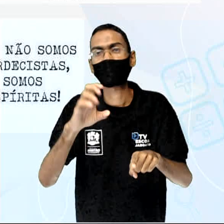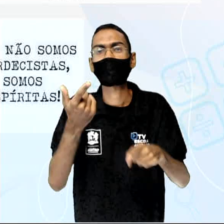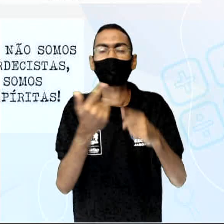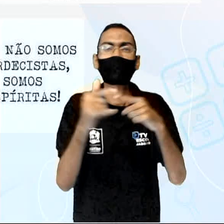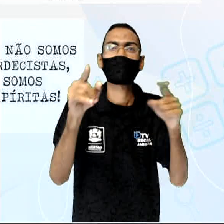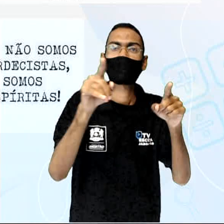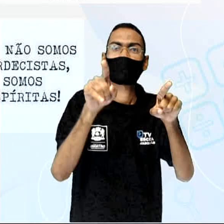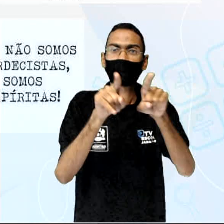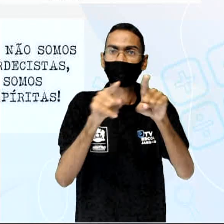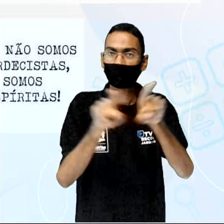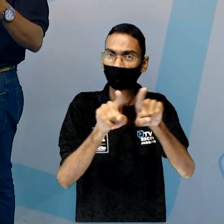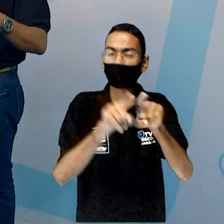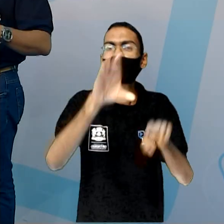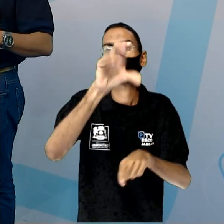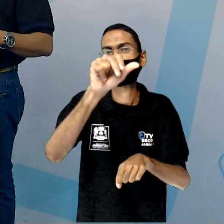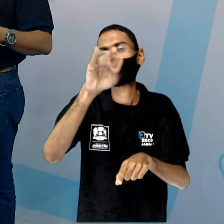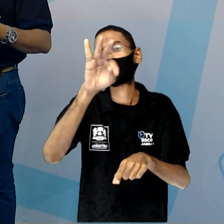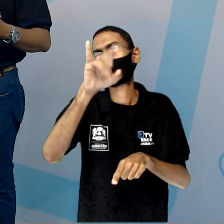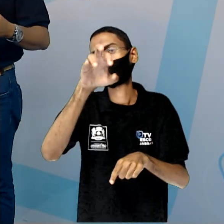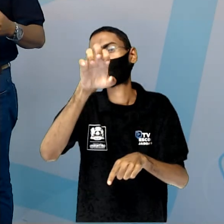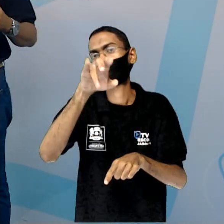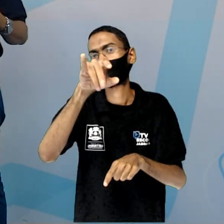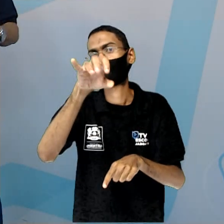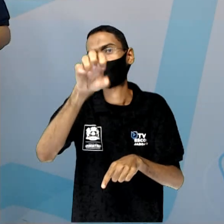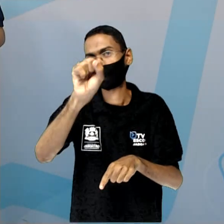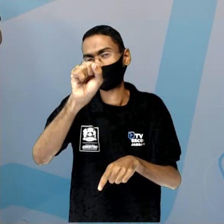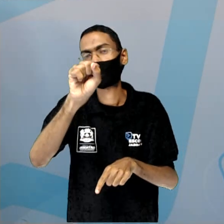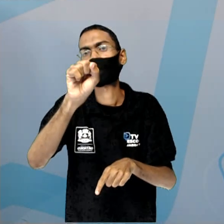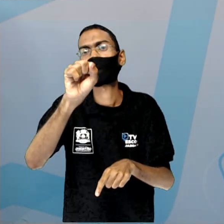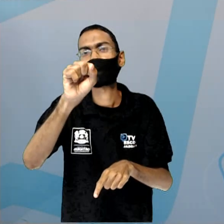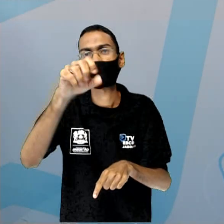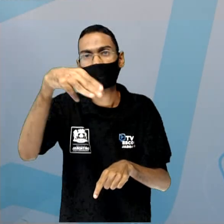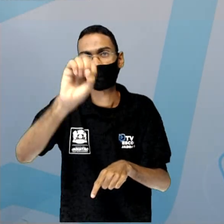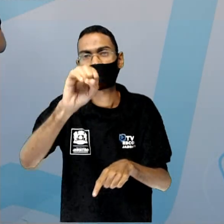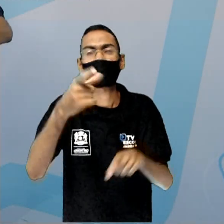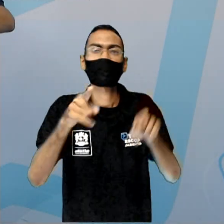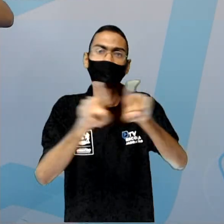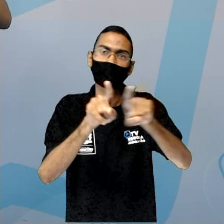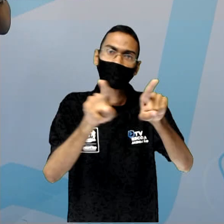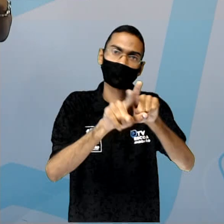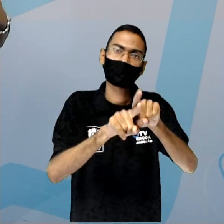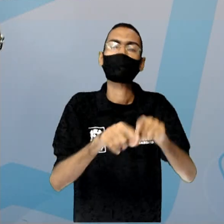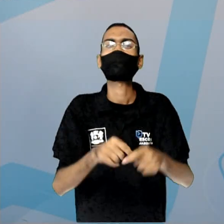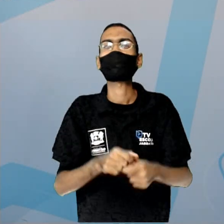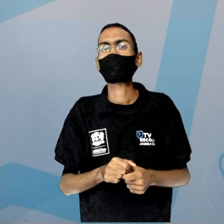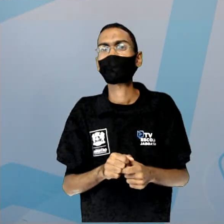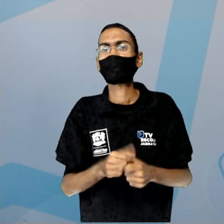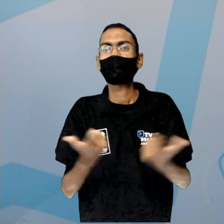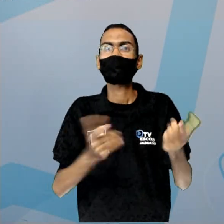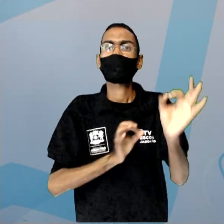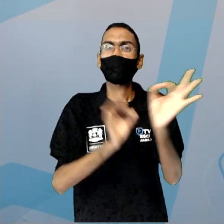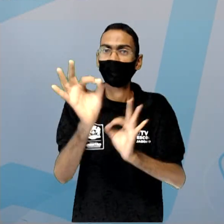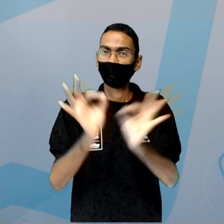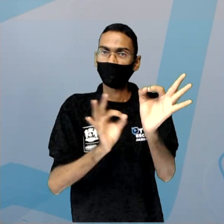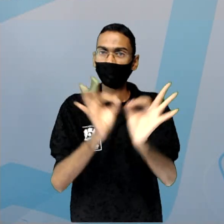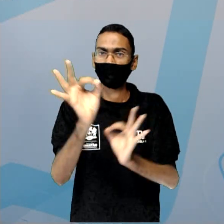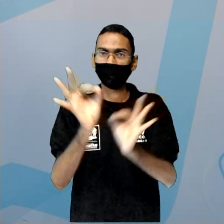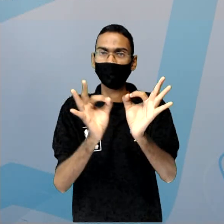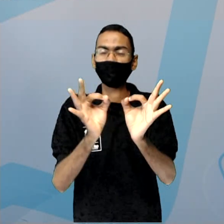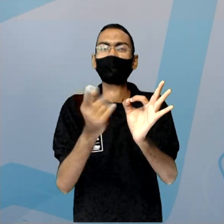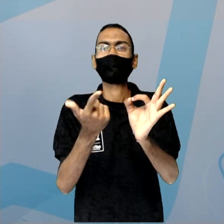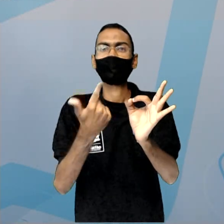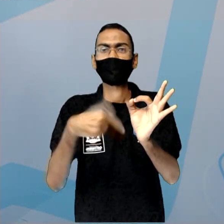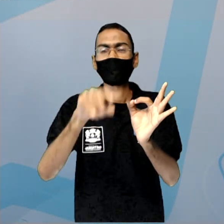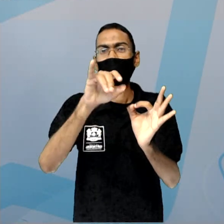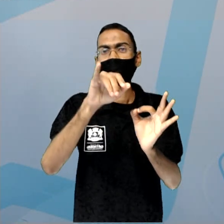específicas de cada região do país. O Kardecismo de Allan Kardec é quem organiza, né, quem estrutura